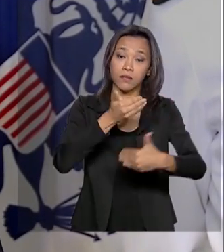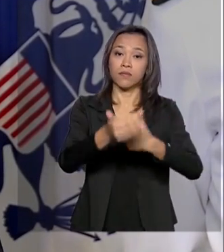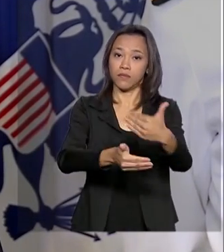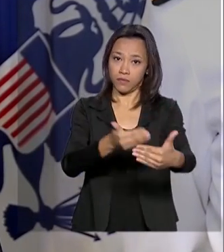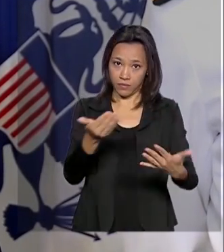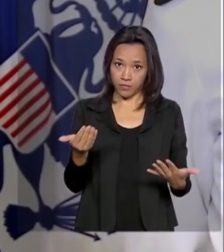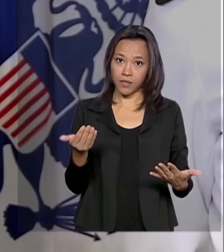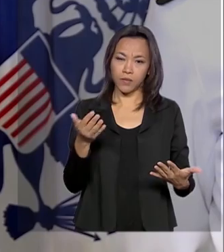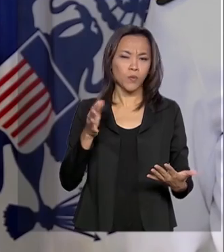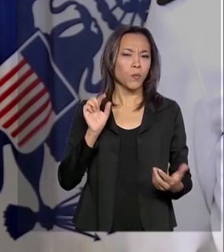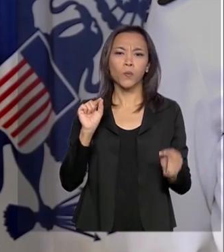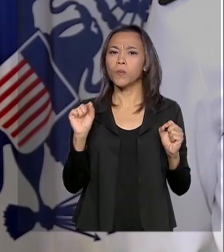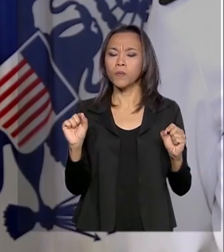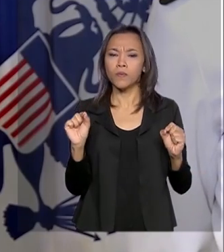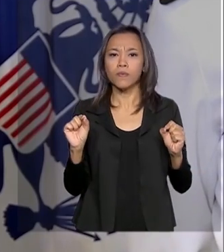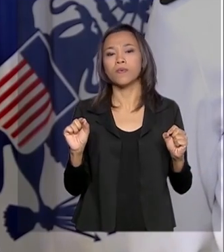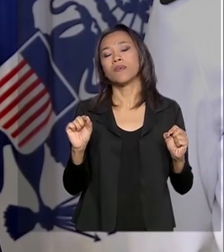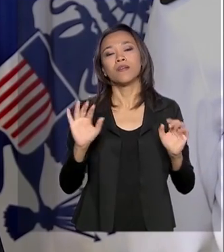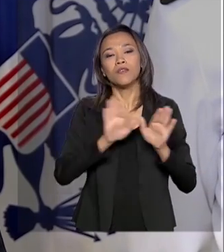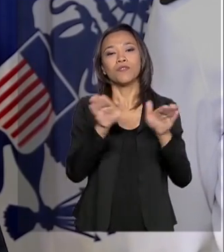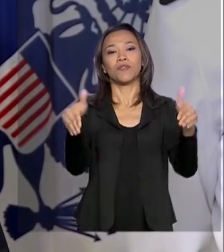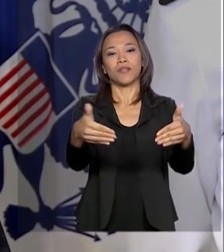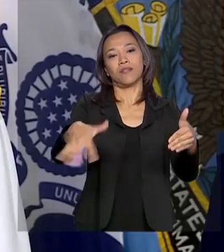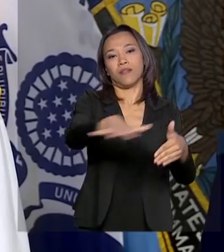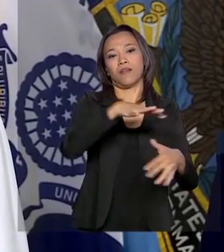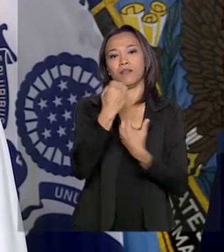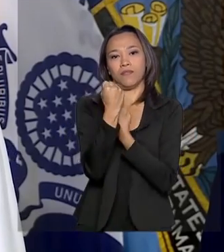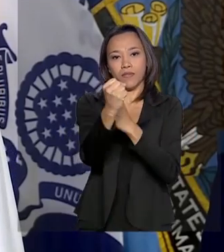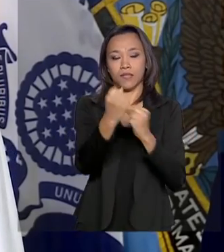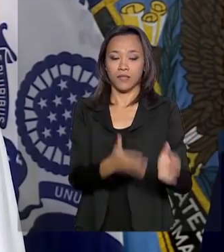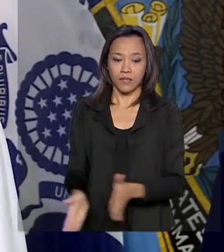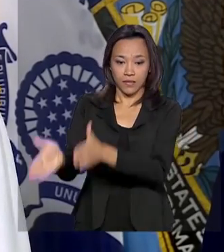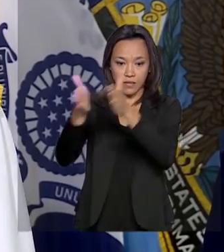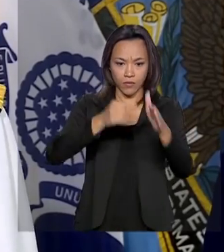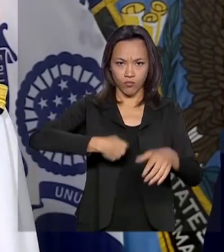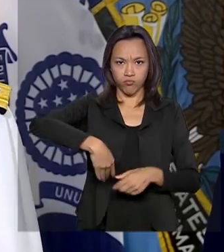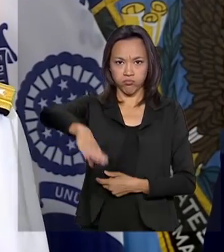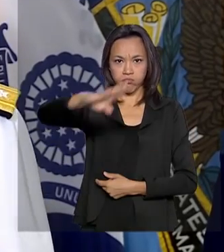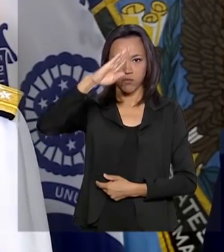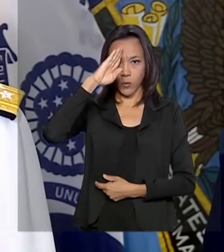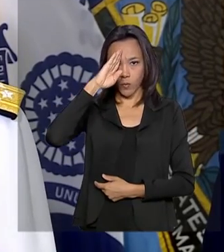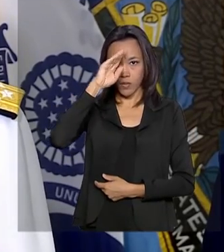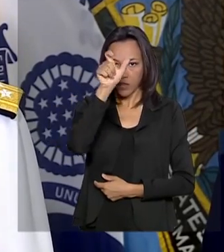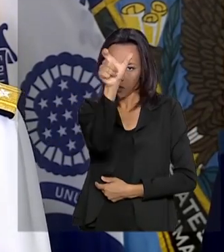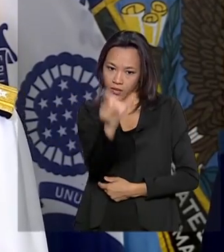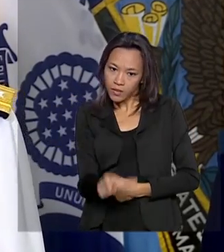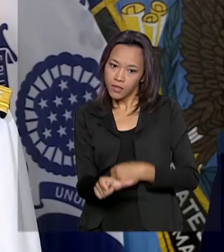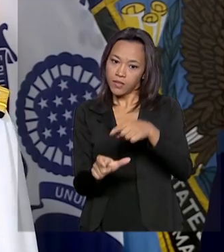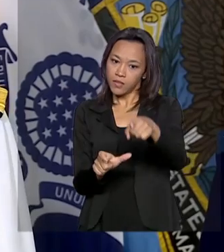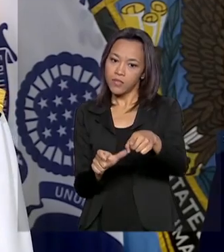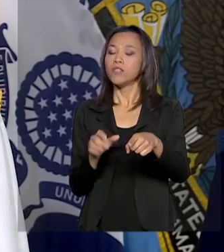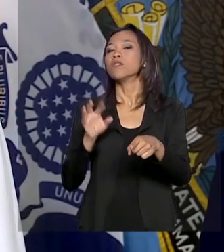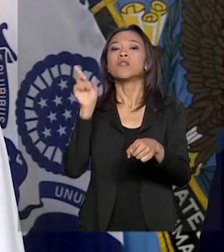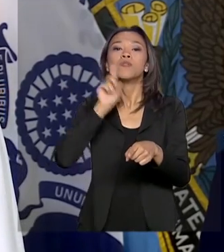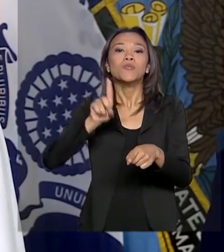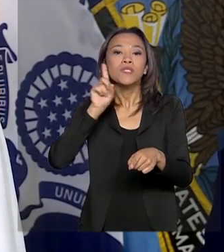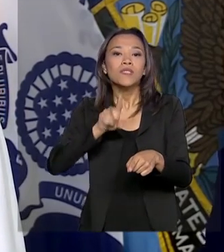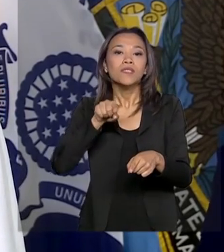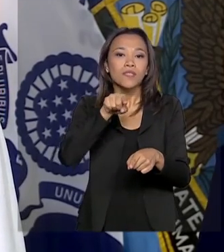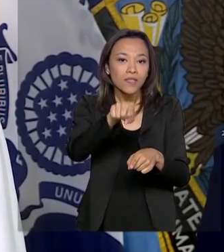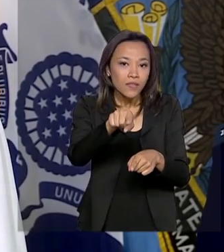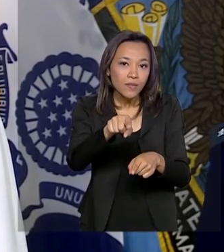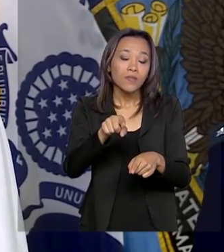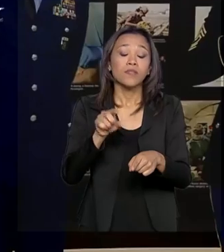nos aspectos que concernem à defesa. O comandante do Comando Sul dos Estados Unidos, Almirante de Esquadra,